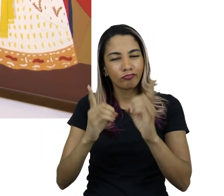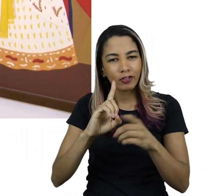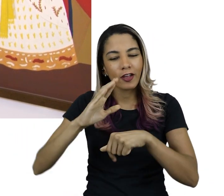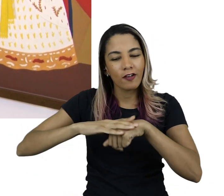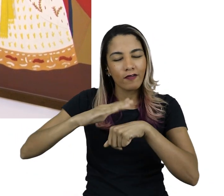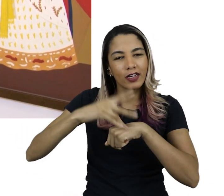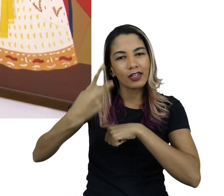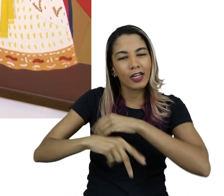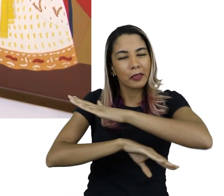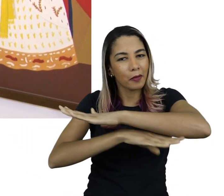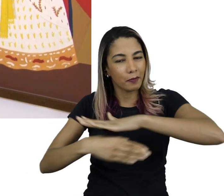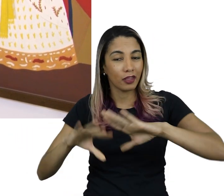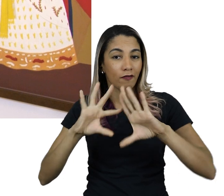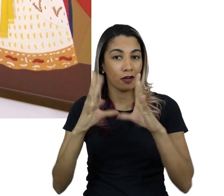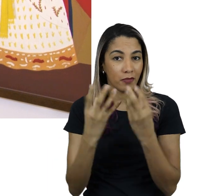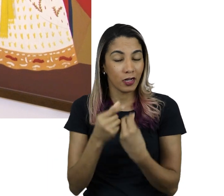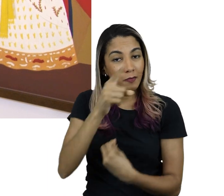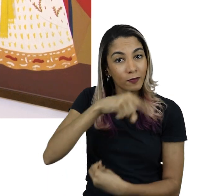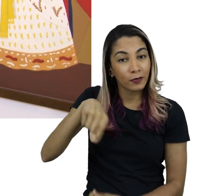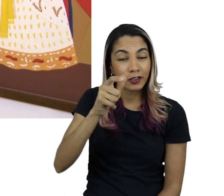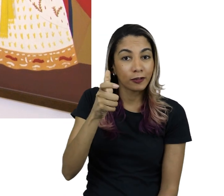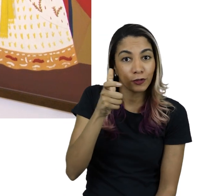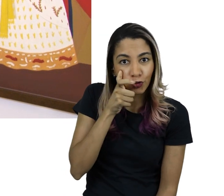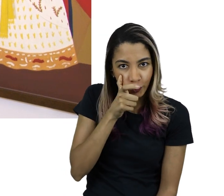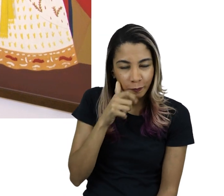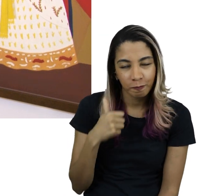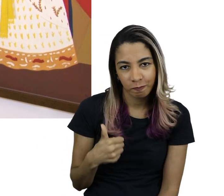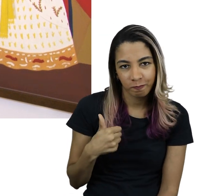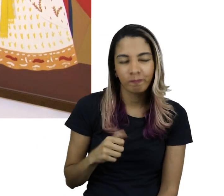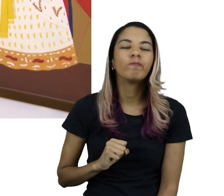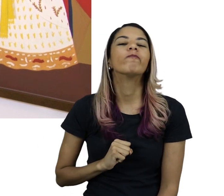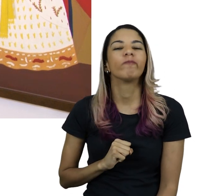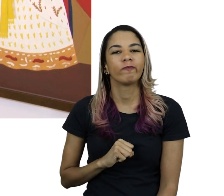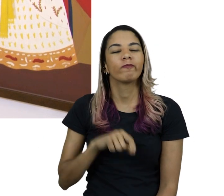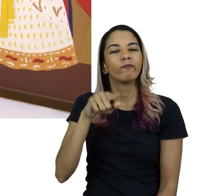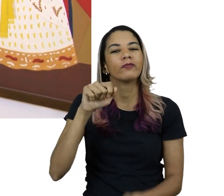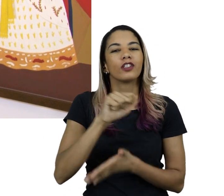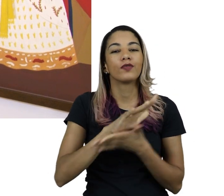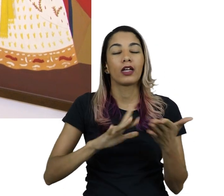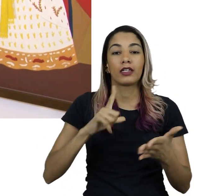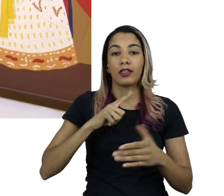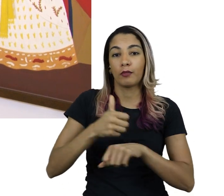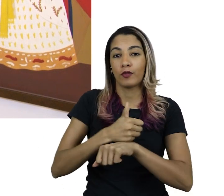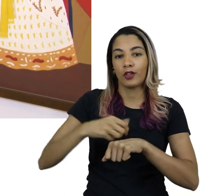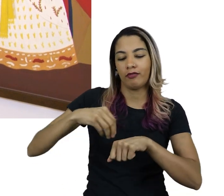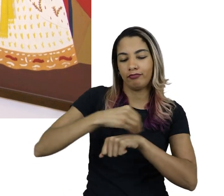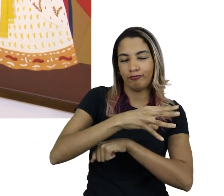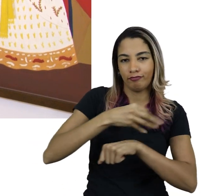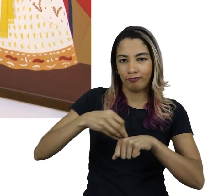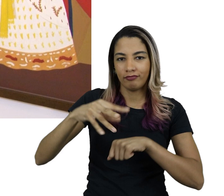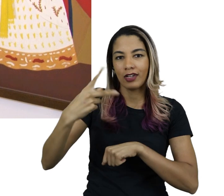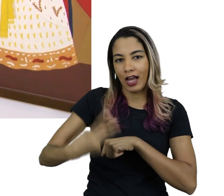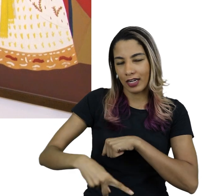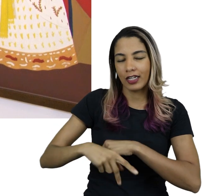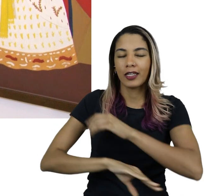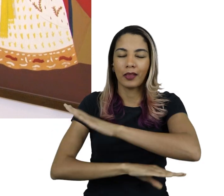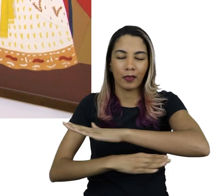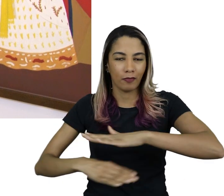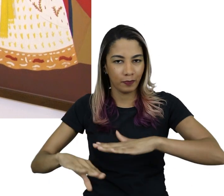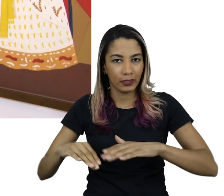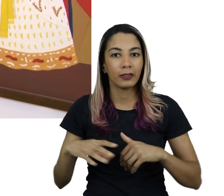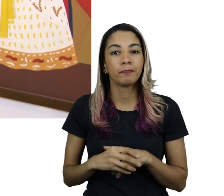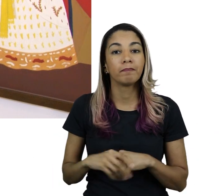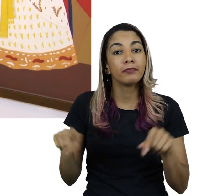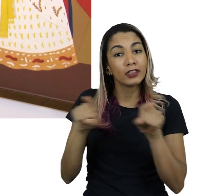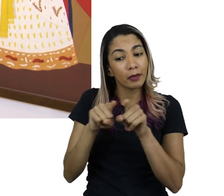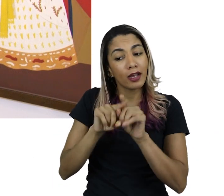realizamos no Pina Família para que seja possível vê-la em ação. Essa atividade conta com a mediação de educadores